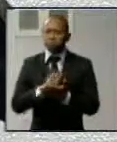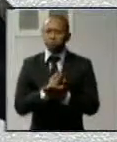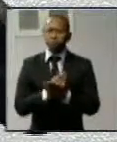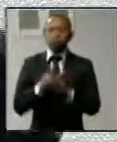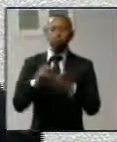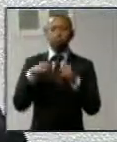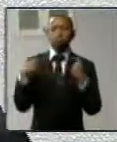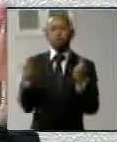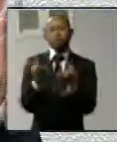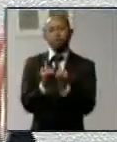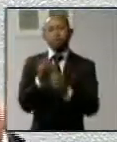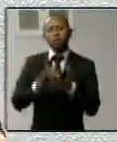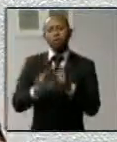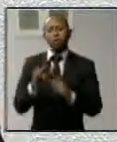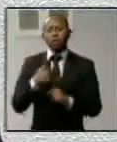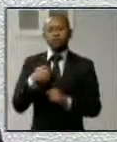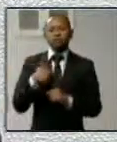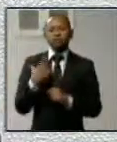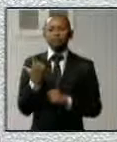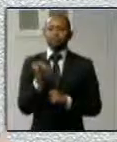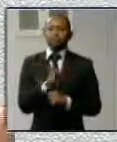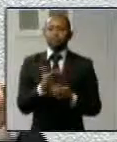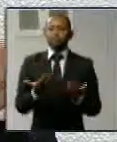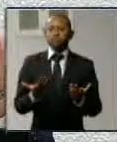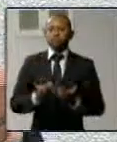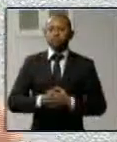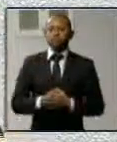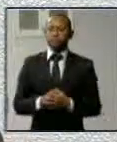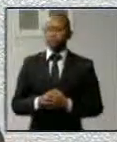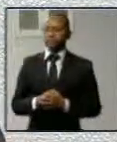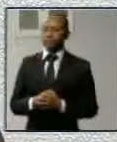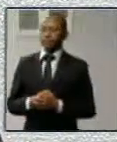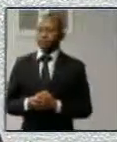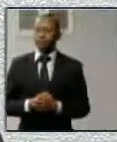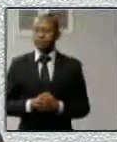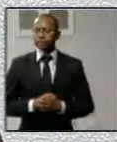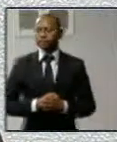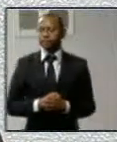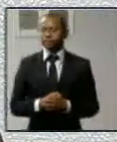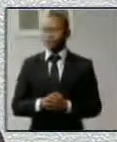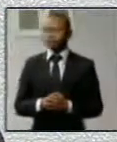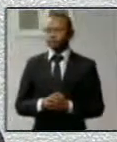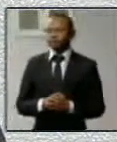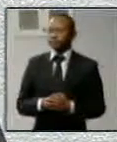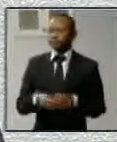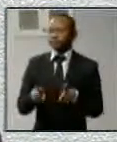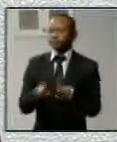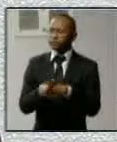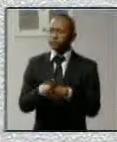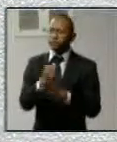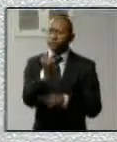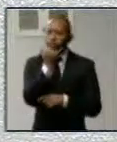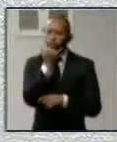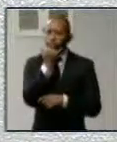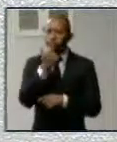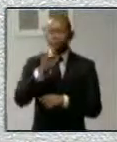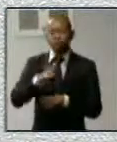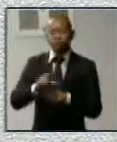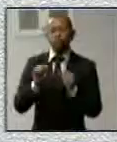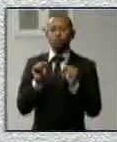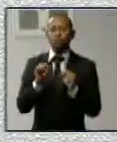eu talvez me distraia em algum momento e tenha alguns probleminhas nesse caminho. Também quero me desculpar se